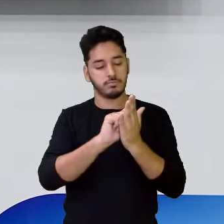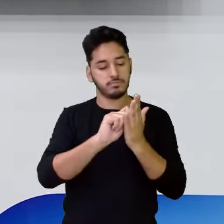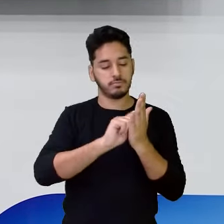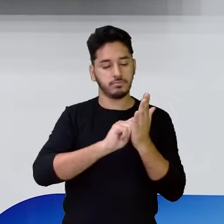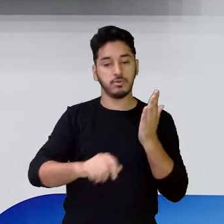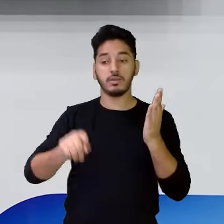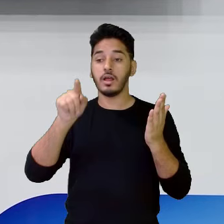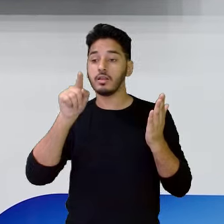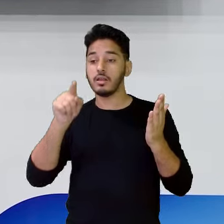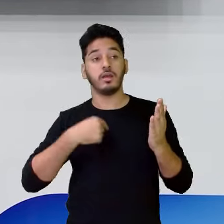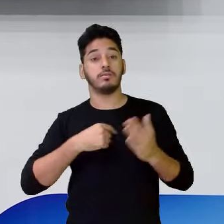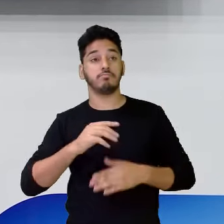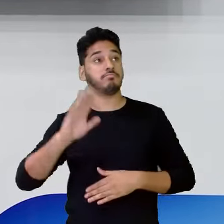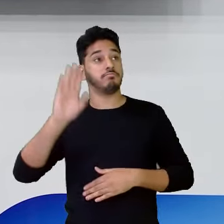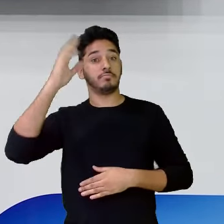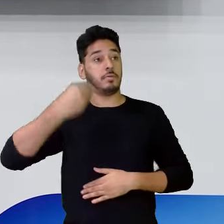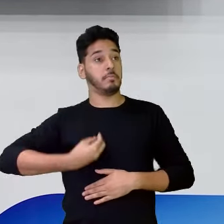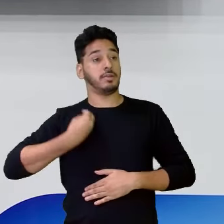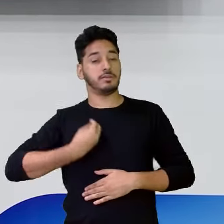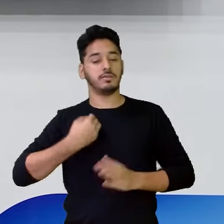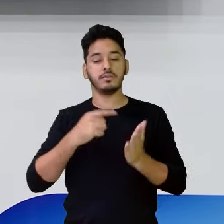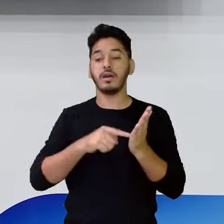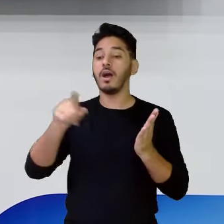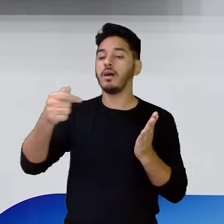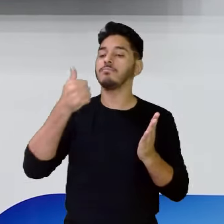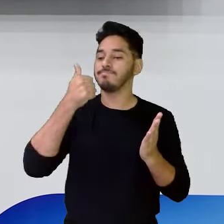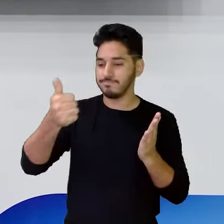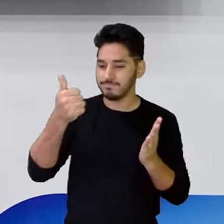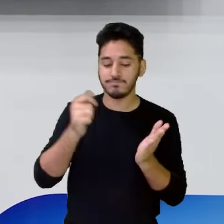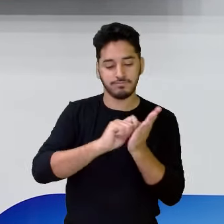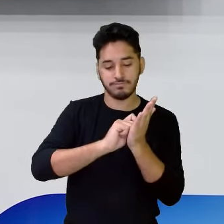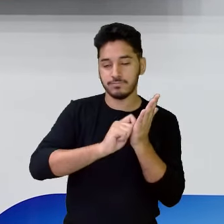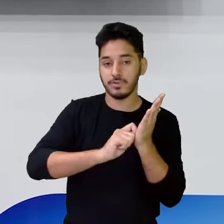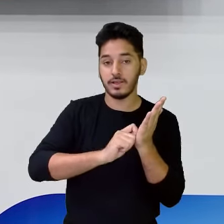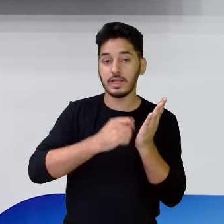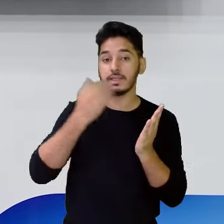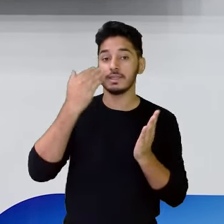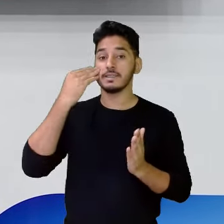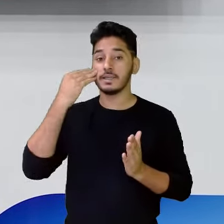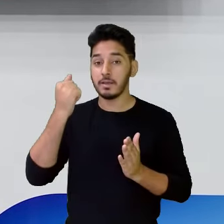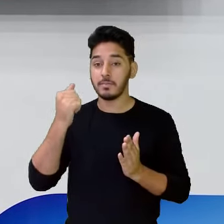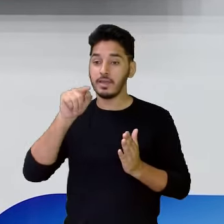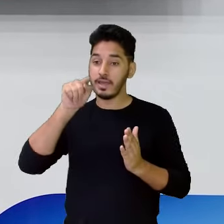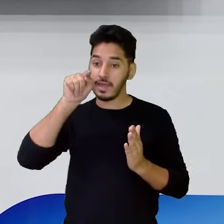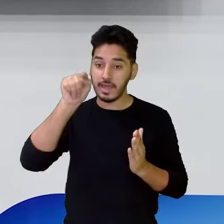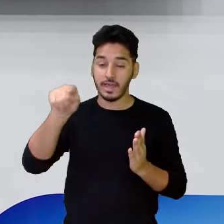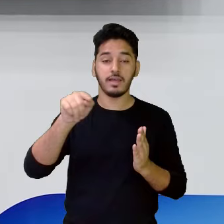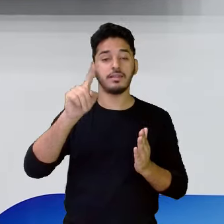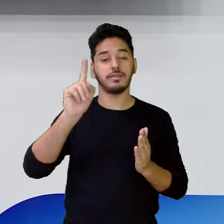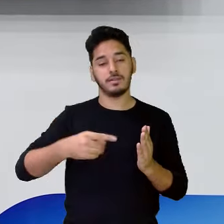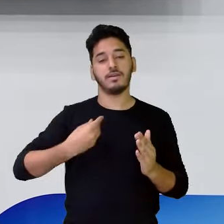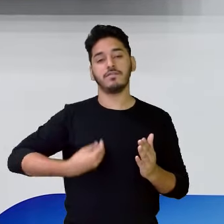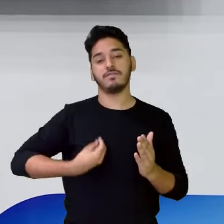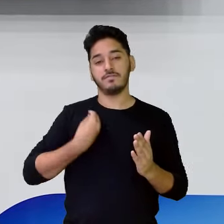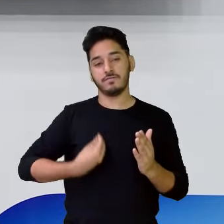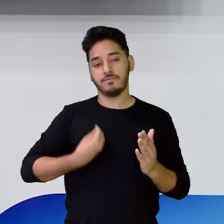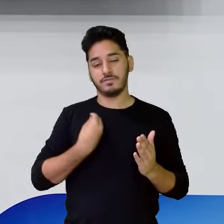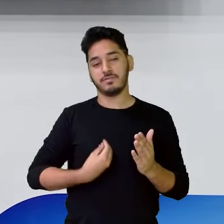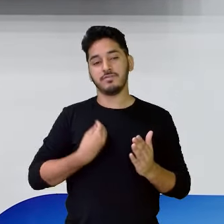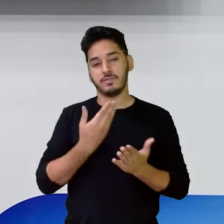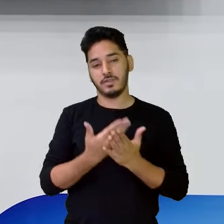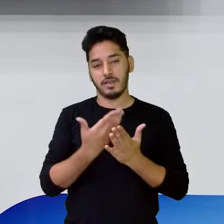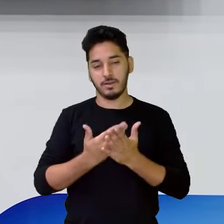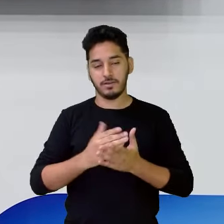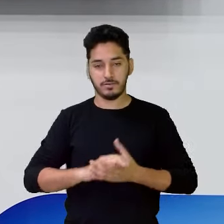estudante, o nome de cada estudante, para saber que aquele estudante ali específico está presente